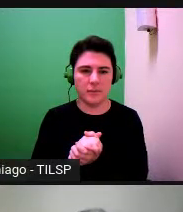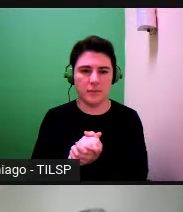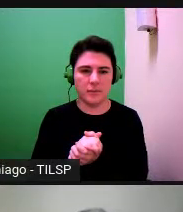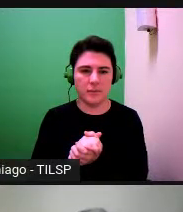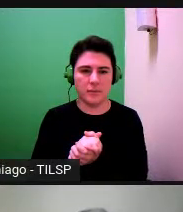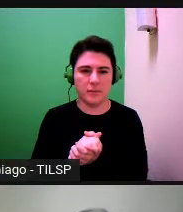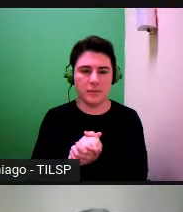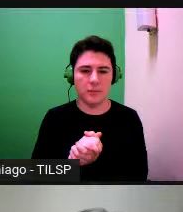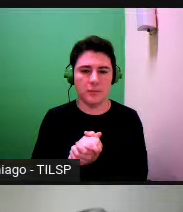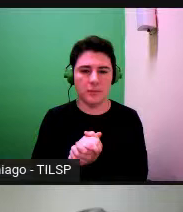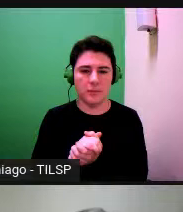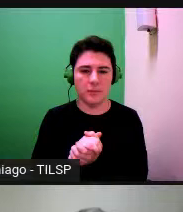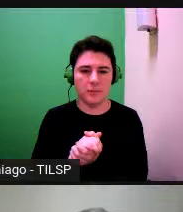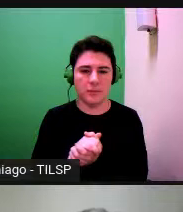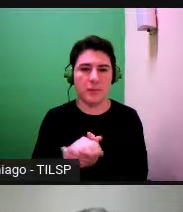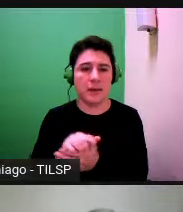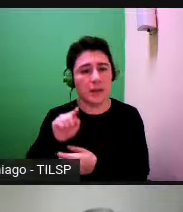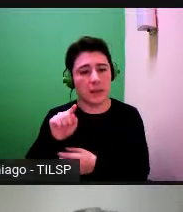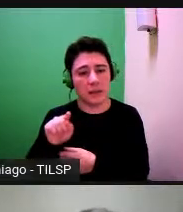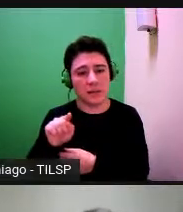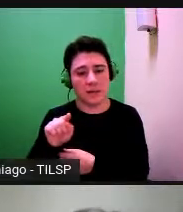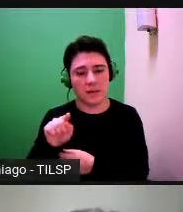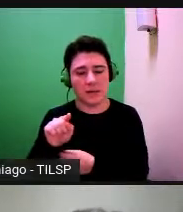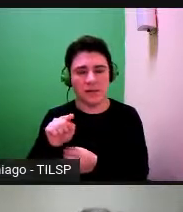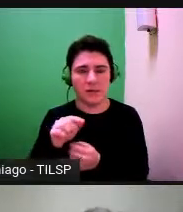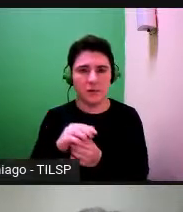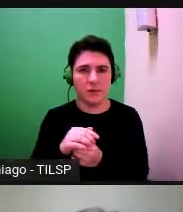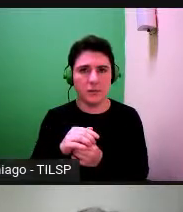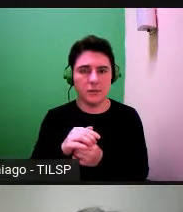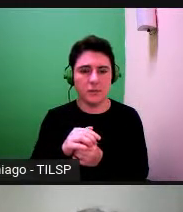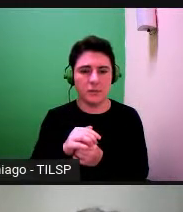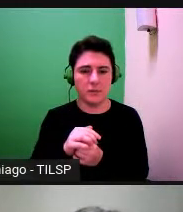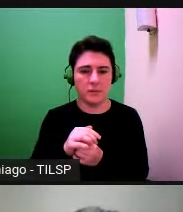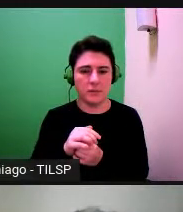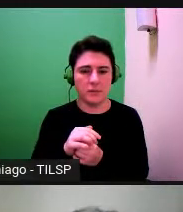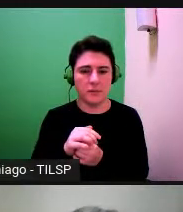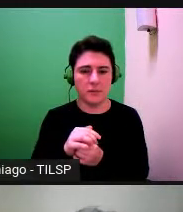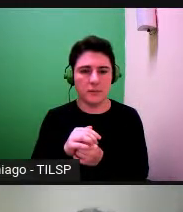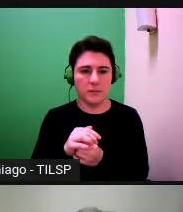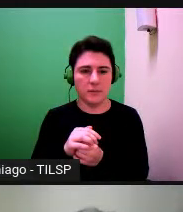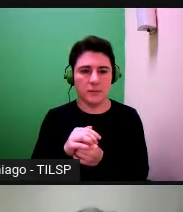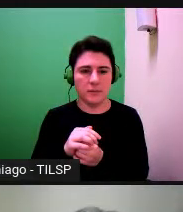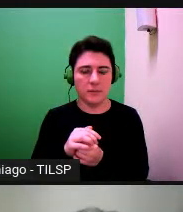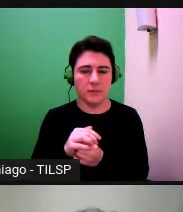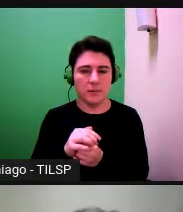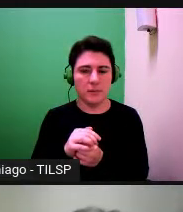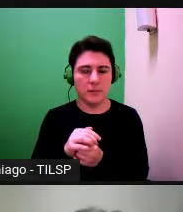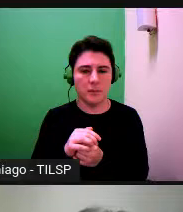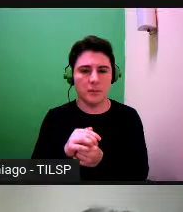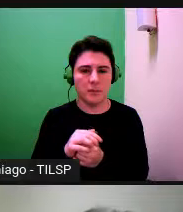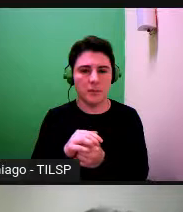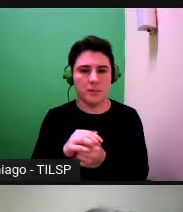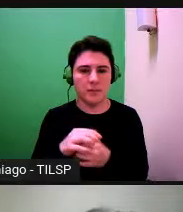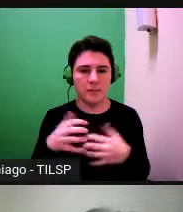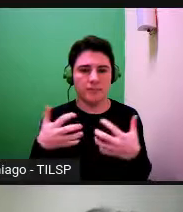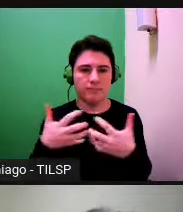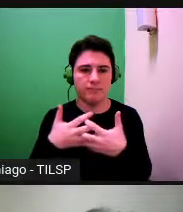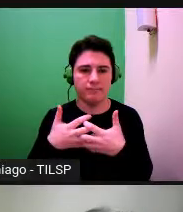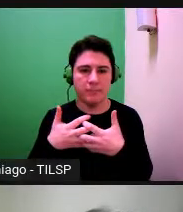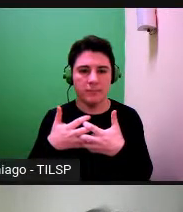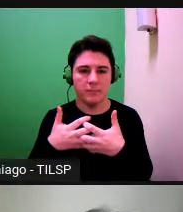divulgação científica através de uma cadeia mais ou menos longa mais ou menos explicitada mais ou menos controlada